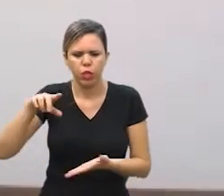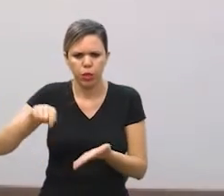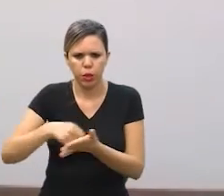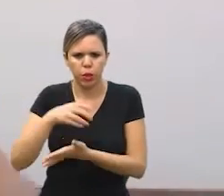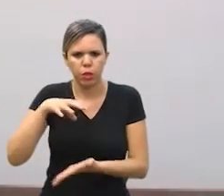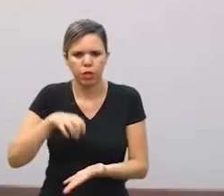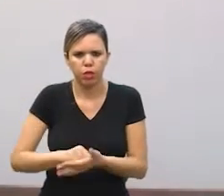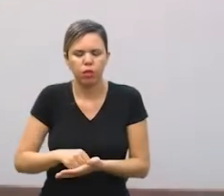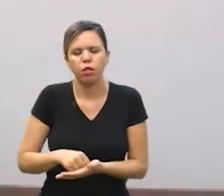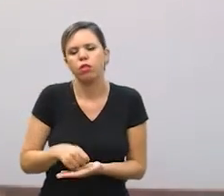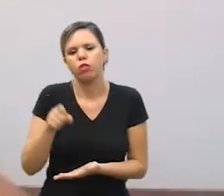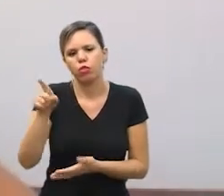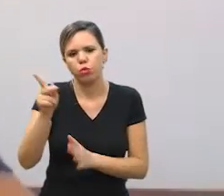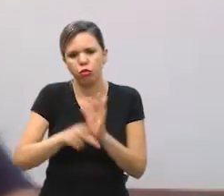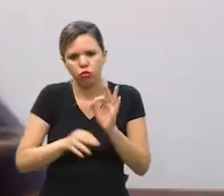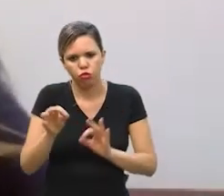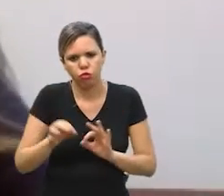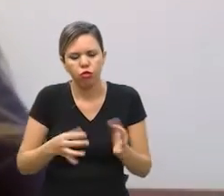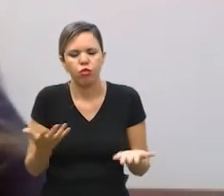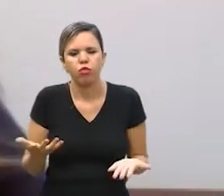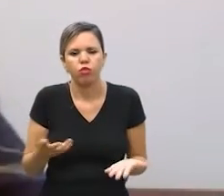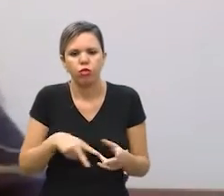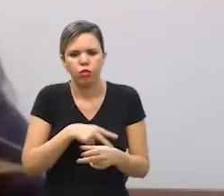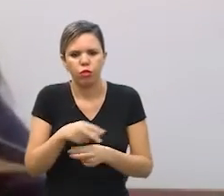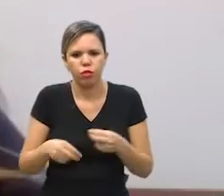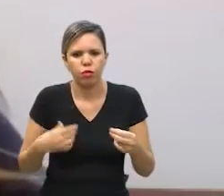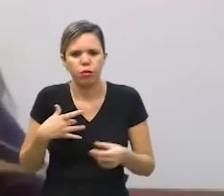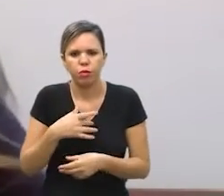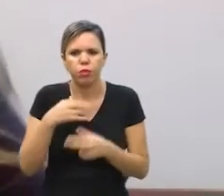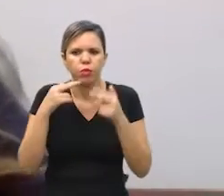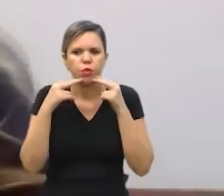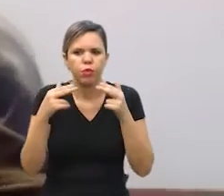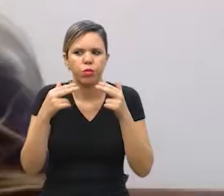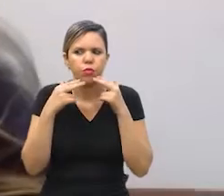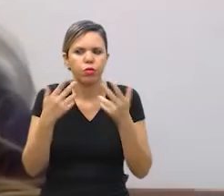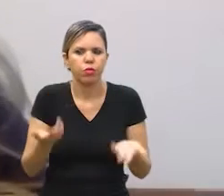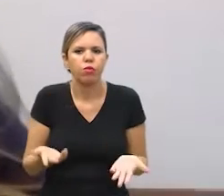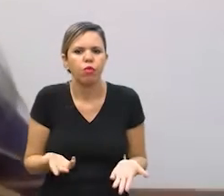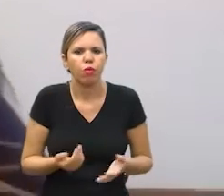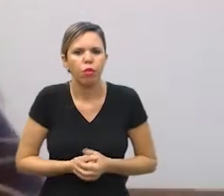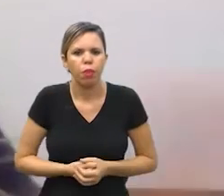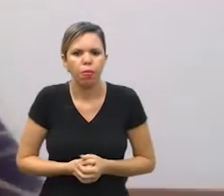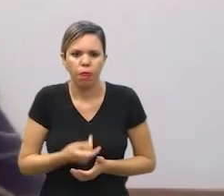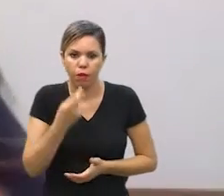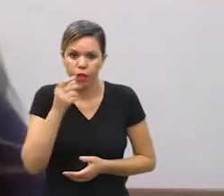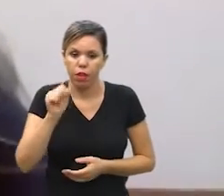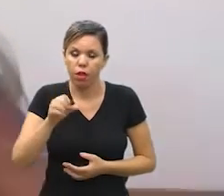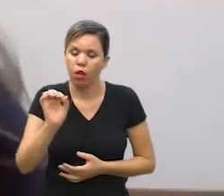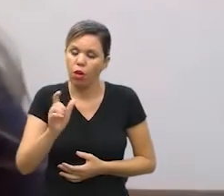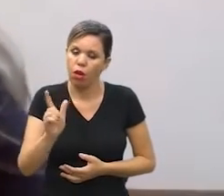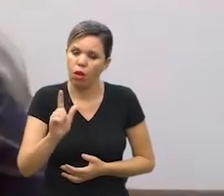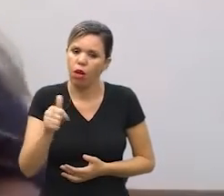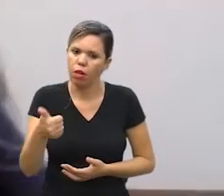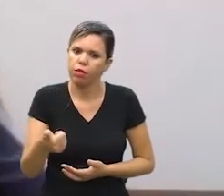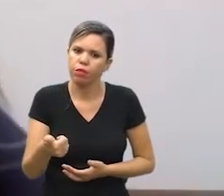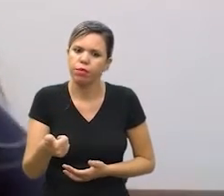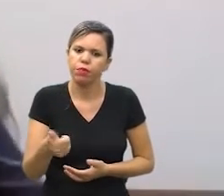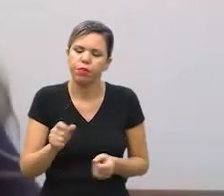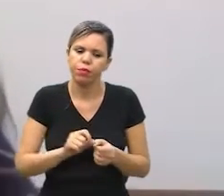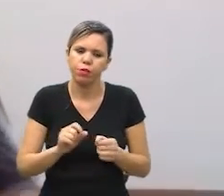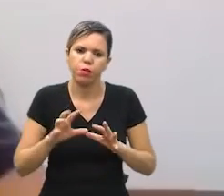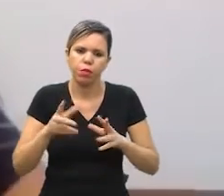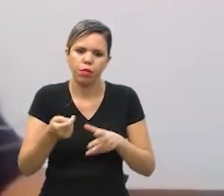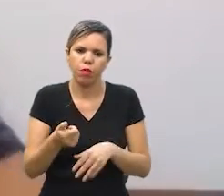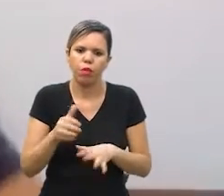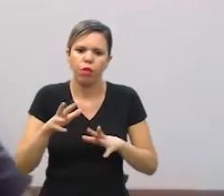tem que escrever o SES num projeto no prêmio de inovação e saúde da Abril e da ASA e eu falei tá como é ele já tinha feito